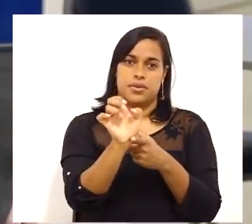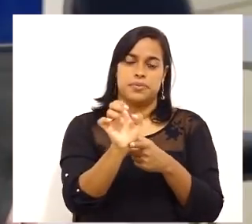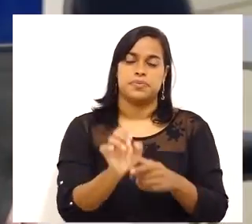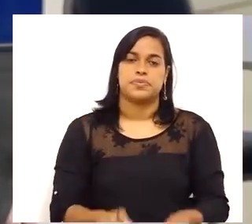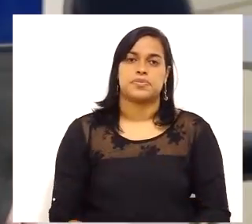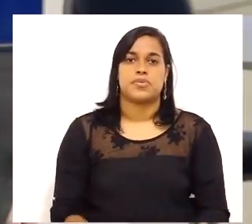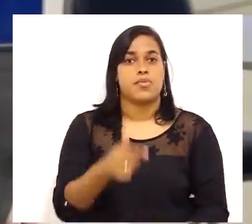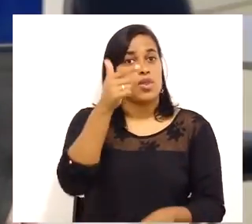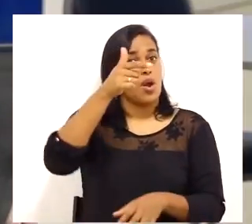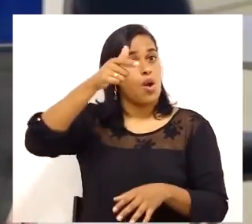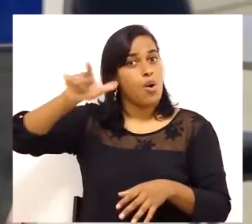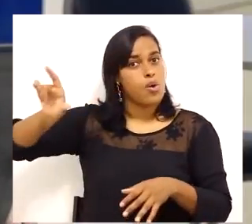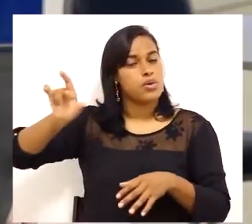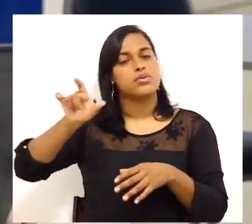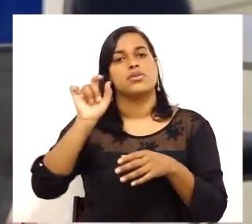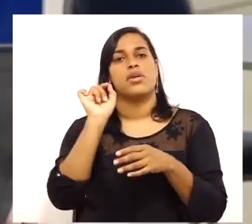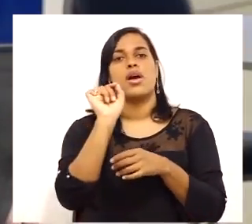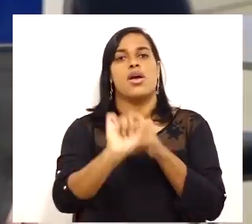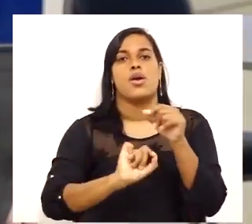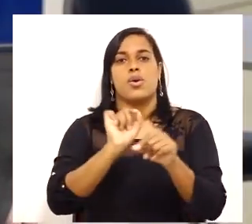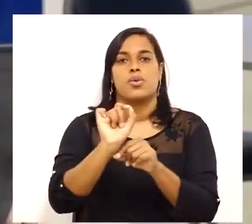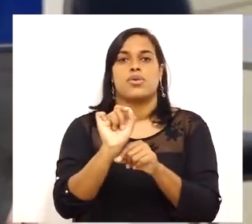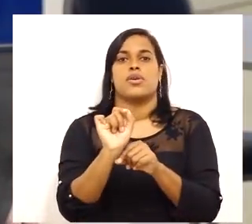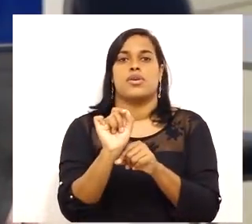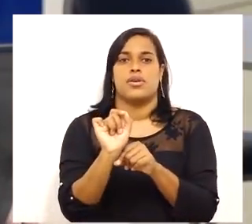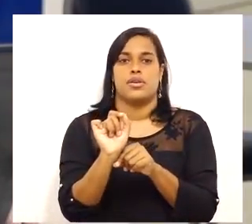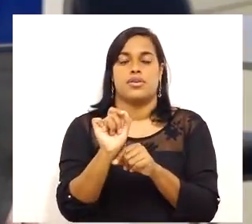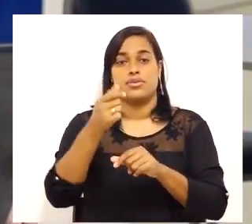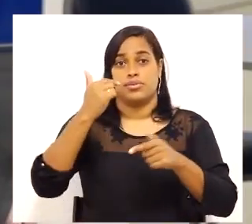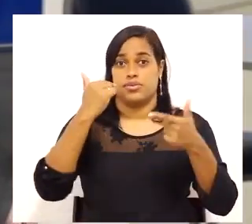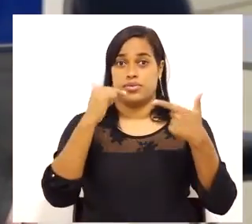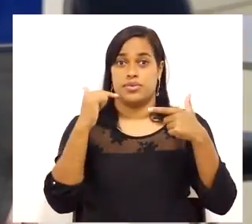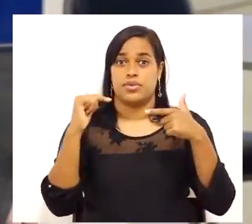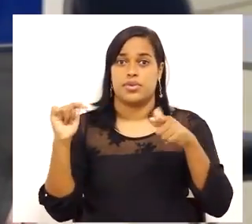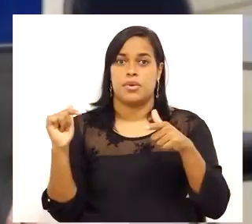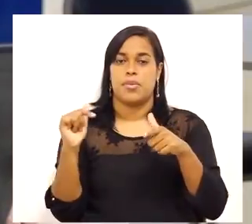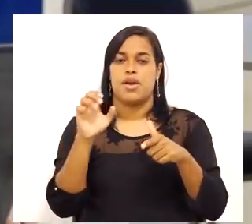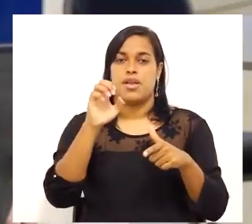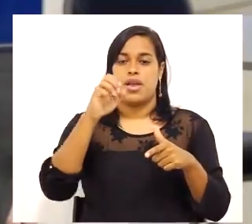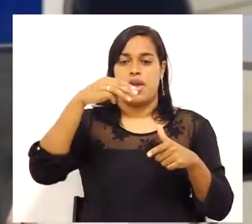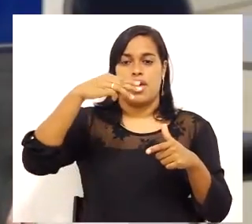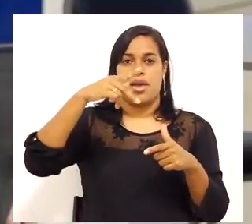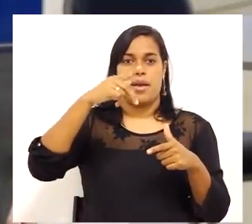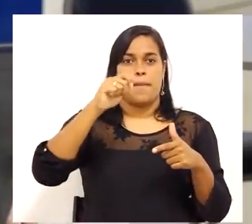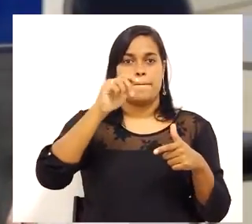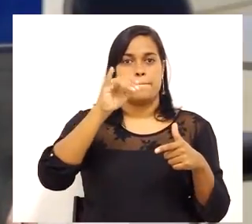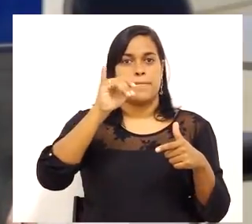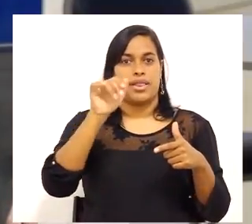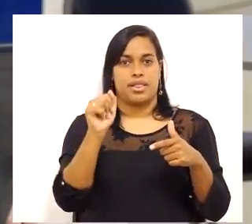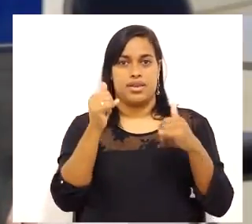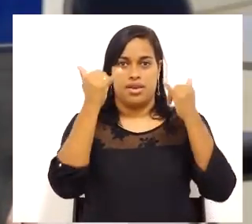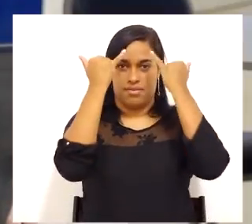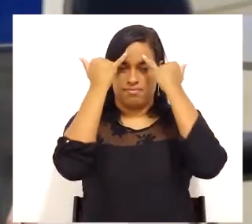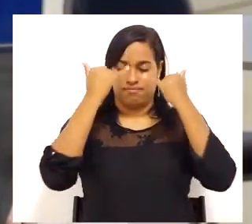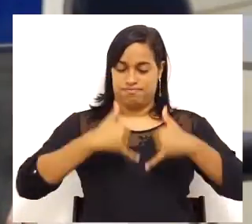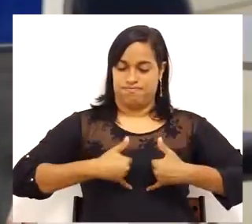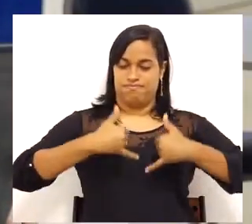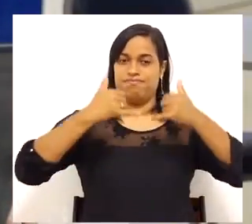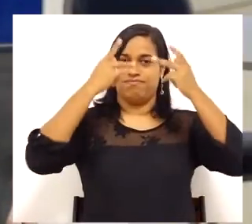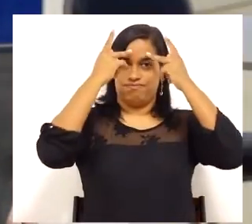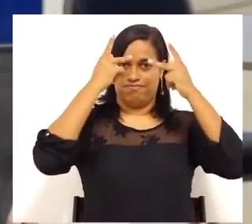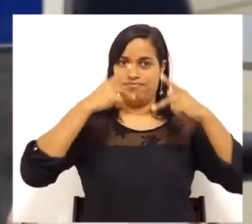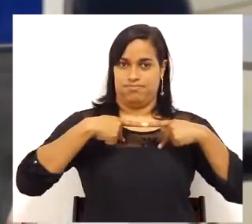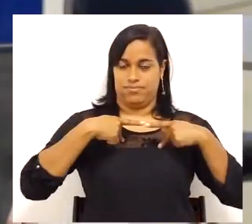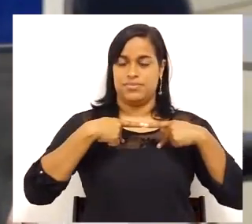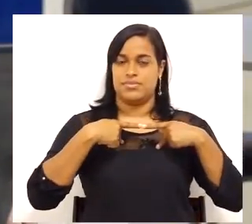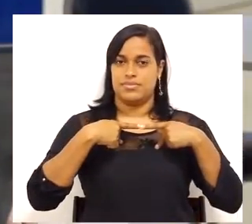Uma outra habilidade indispensável para quem trabalha com serviços é a empatia. A nossa capacidade de se colocar no